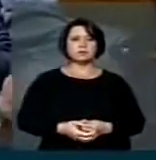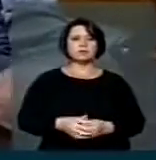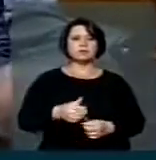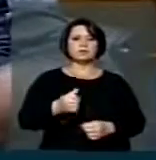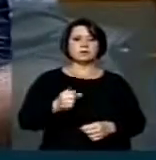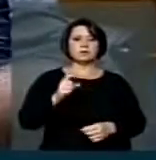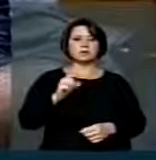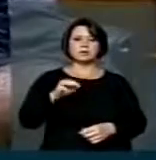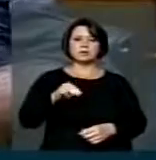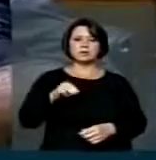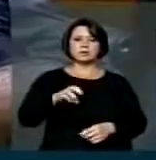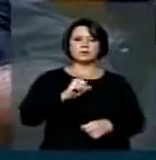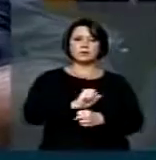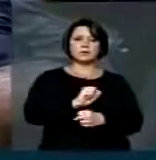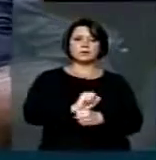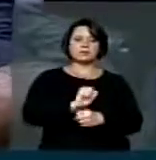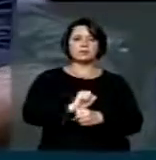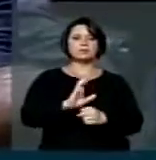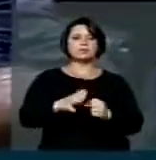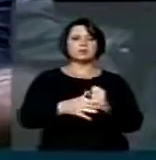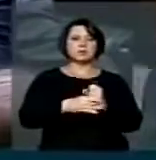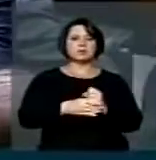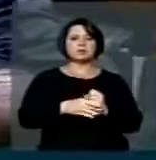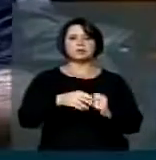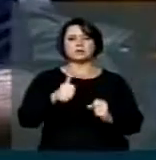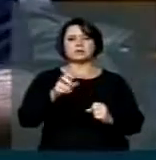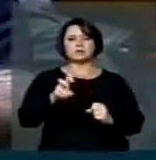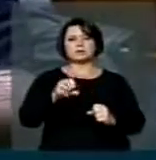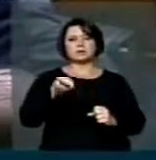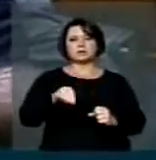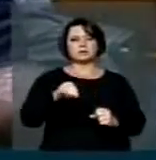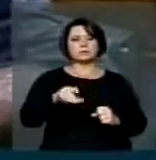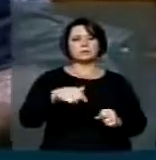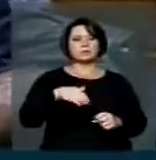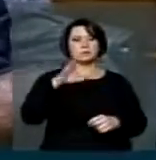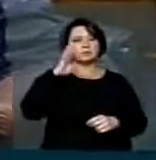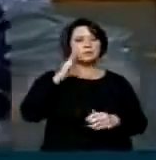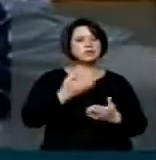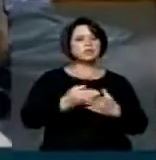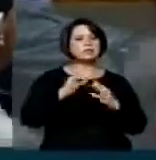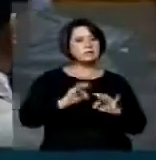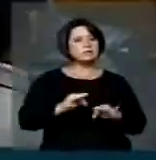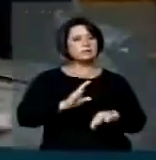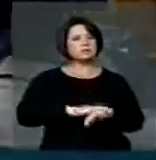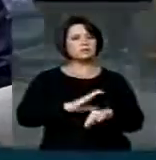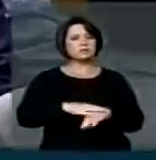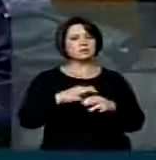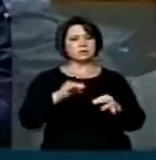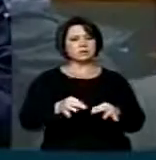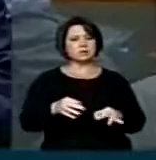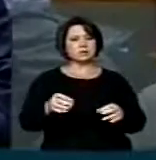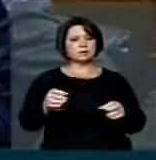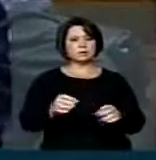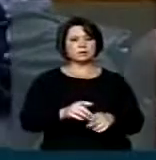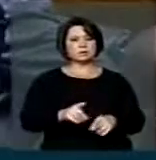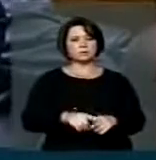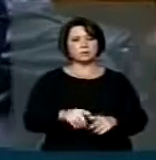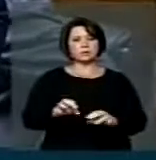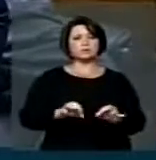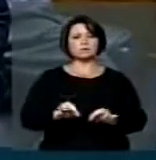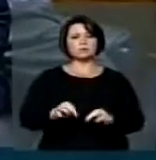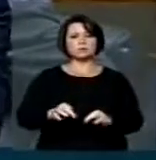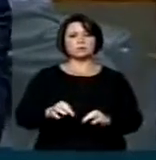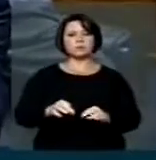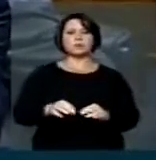alguns minutos, nós podemos aguardar seguramente mais uns 15 minutos, que eu acredito que é o tempo necessário para os deputados que